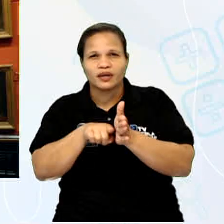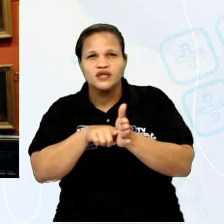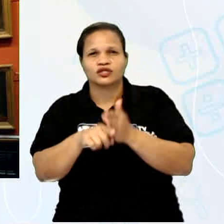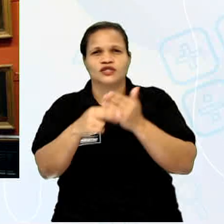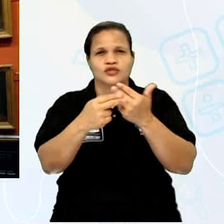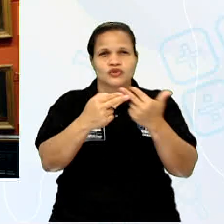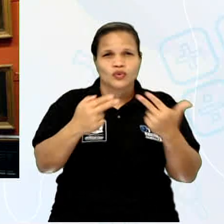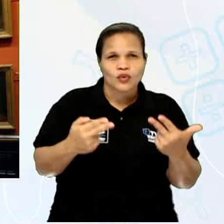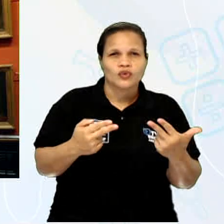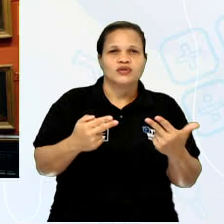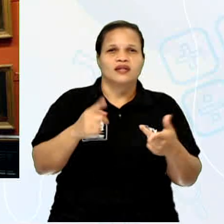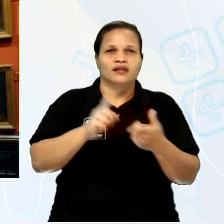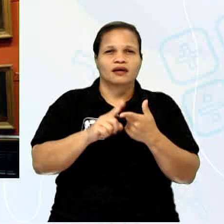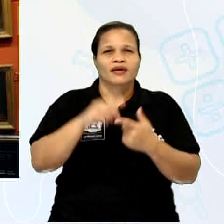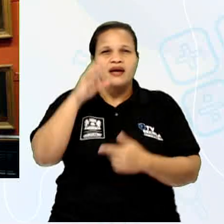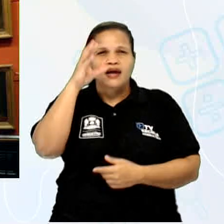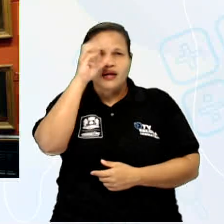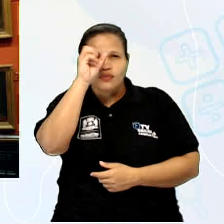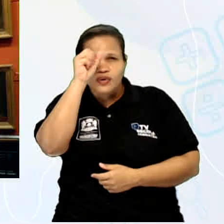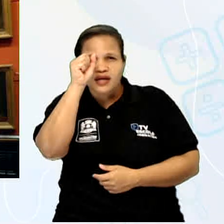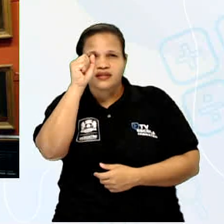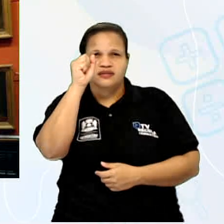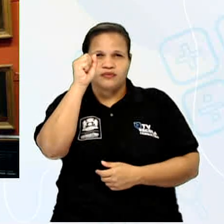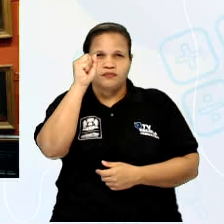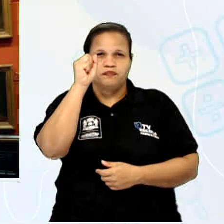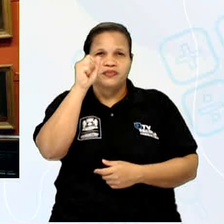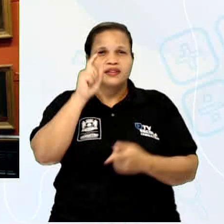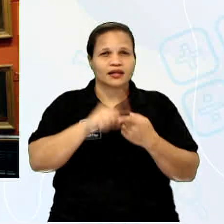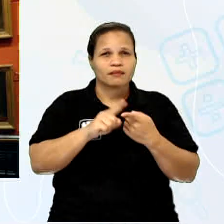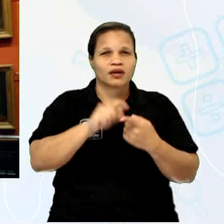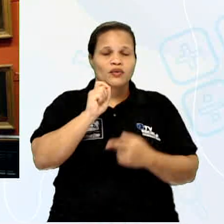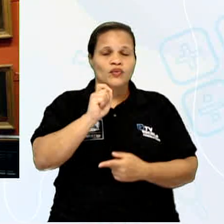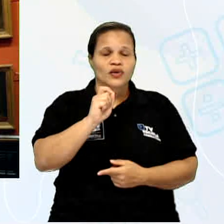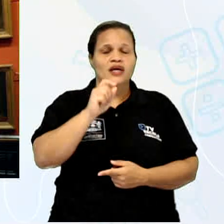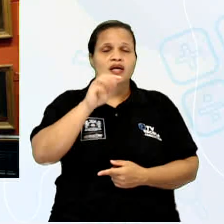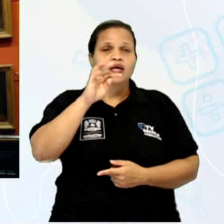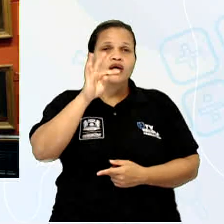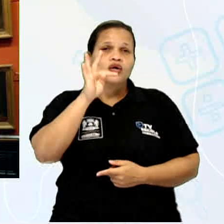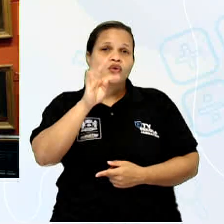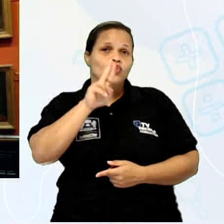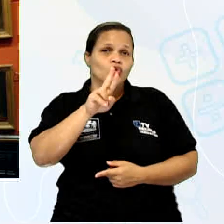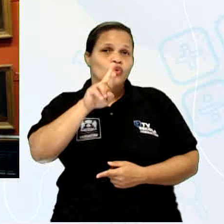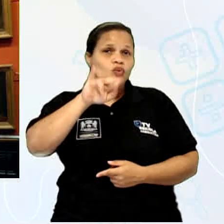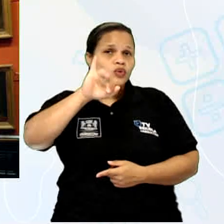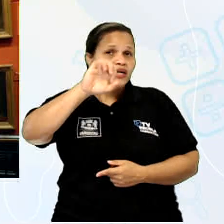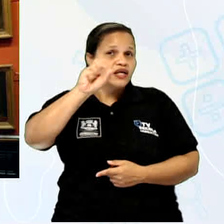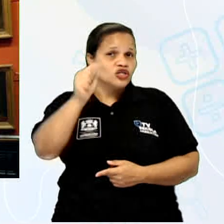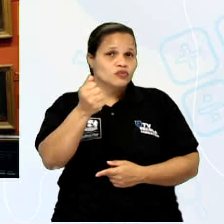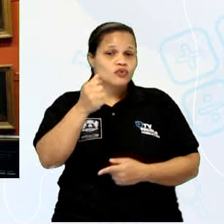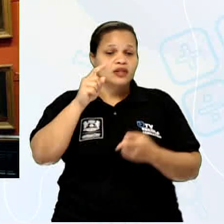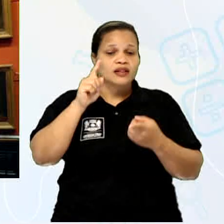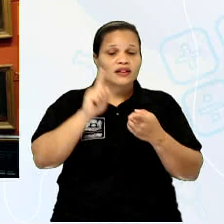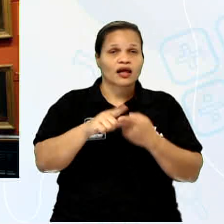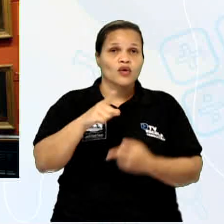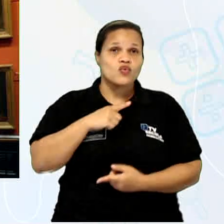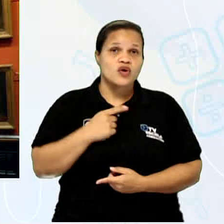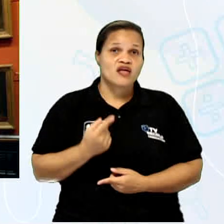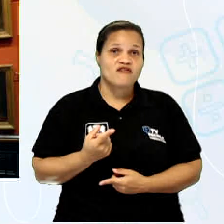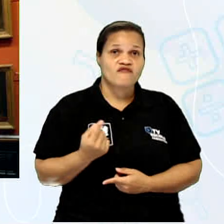educação, contemplação e turismo. Conjuntos e coleções de valor histórico, artístico,